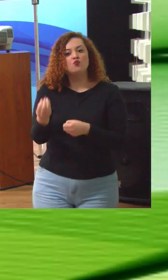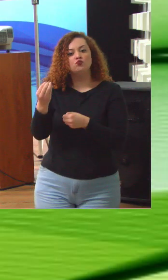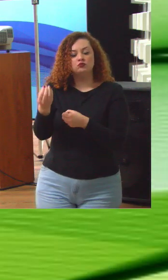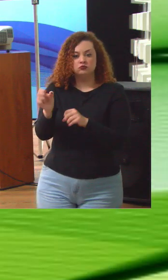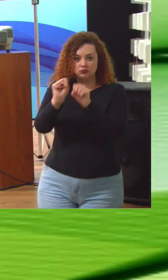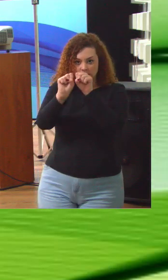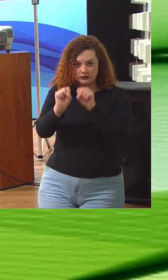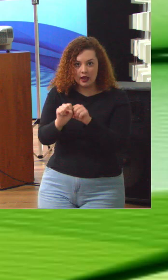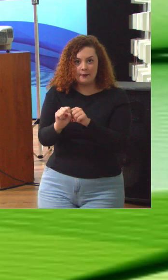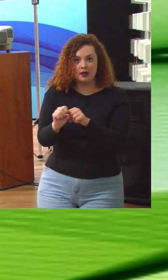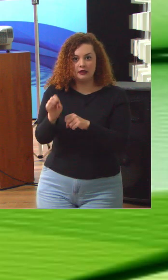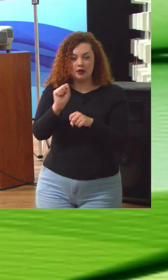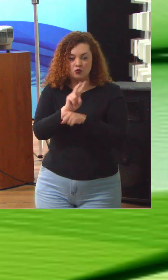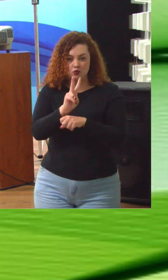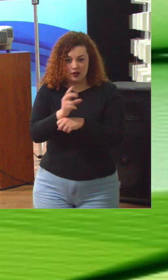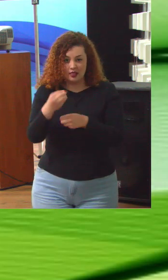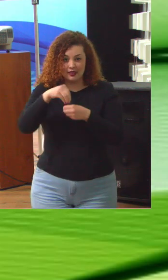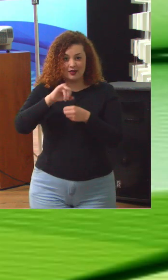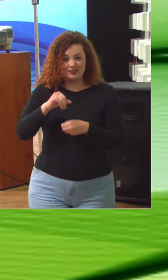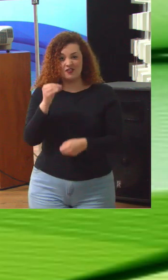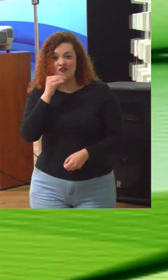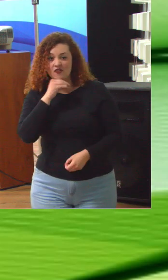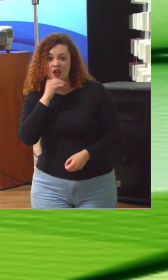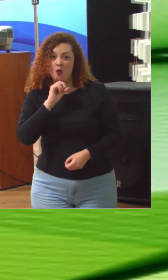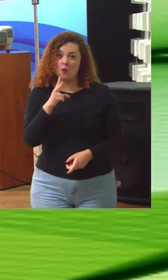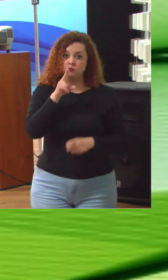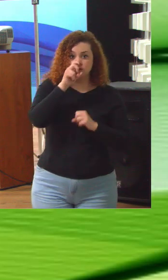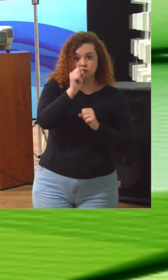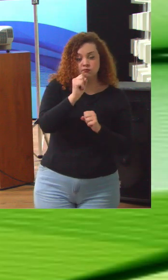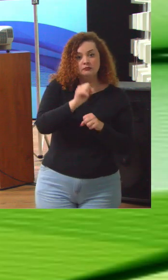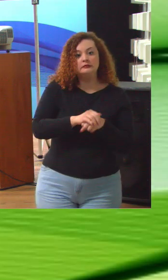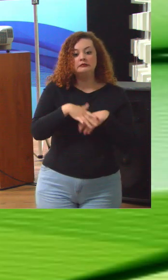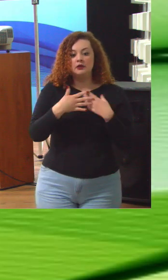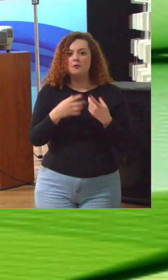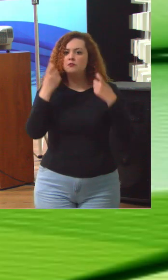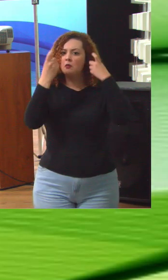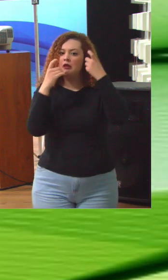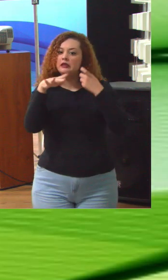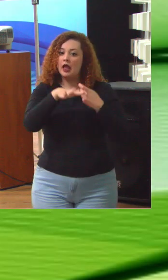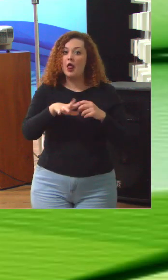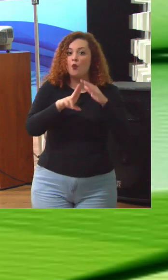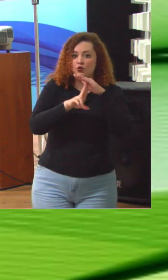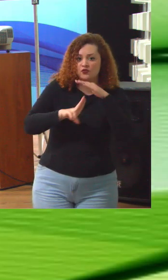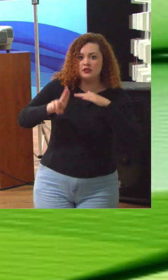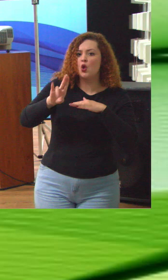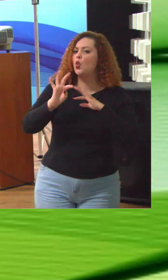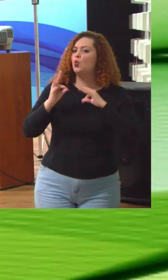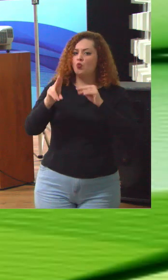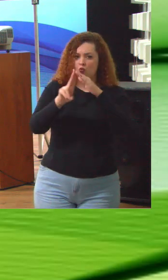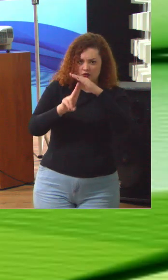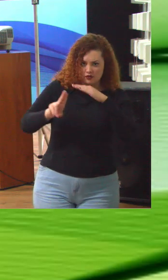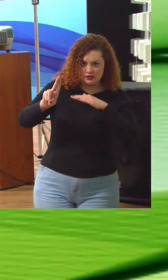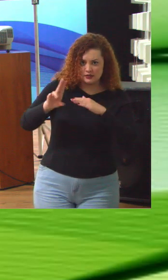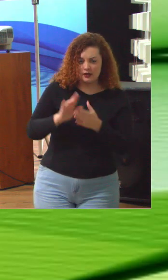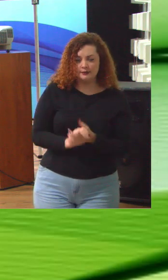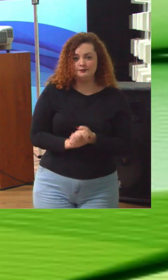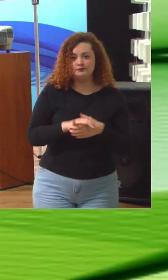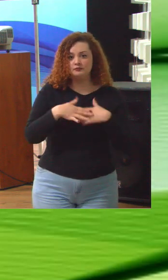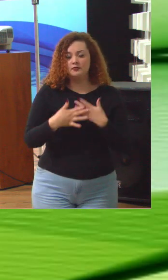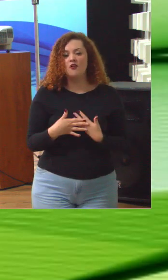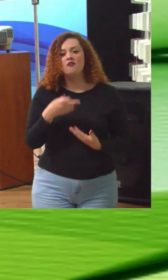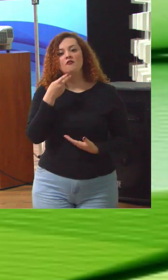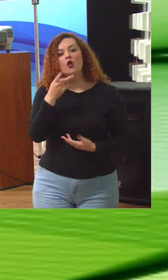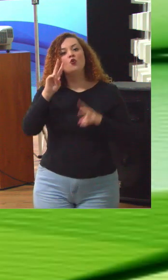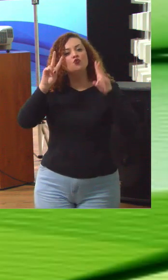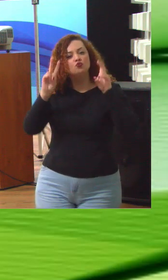tudo isso mostra um cenário preocupante em relação a universidades isso aqui tudo é universidades quando a gente fala sobre